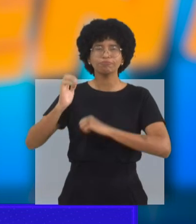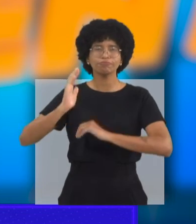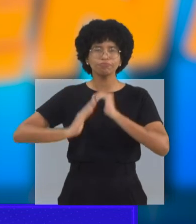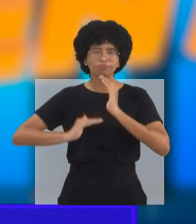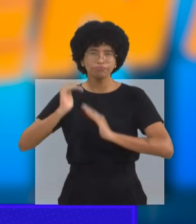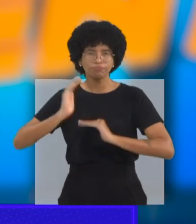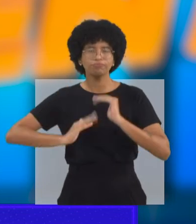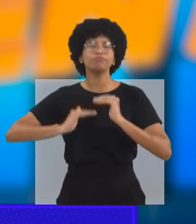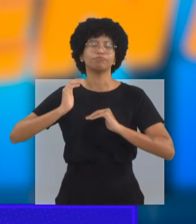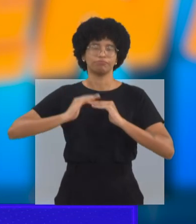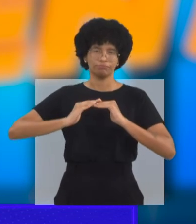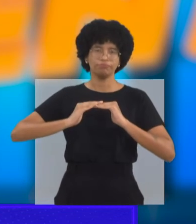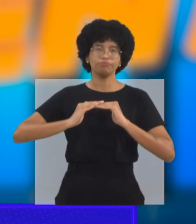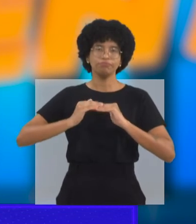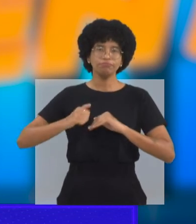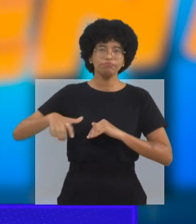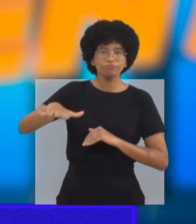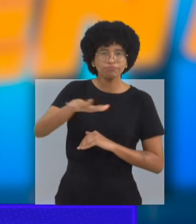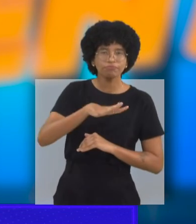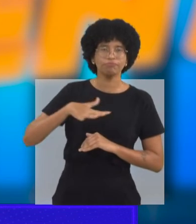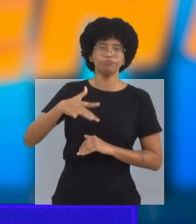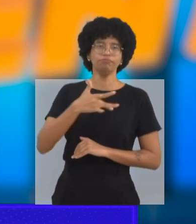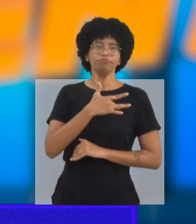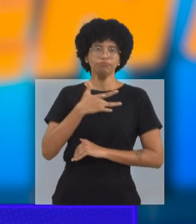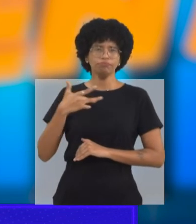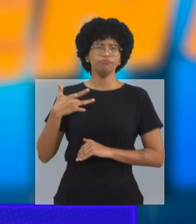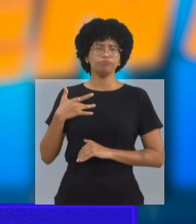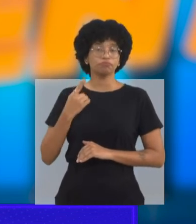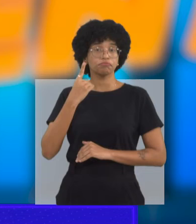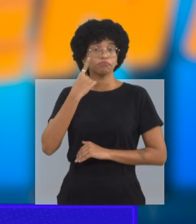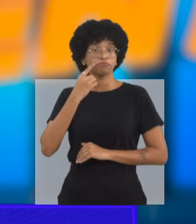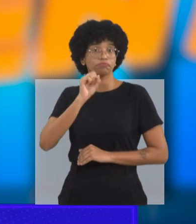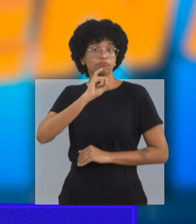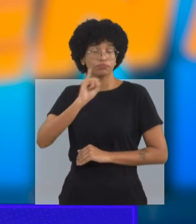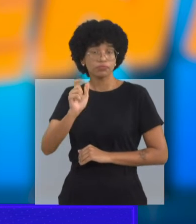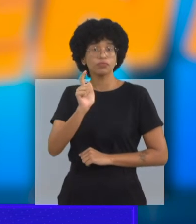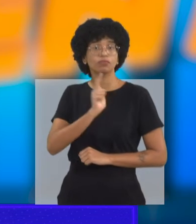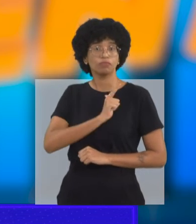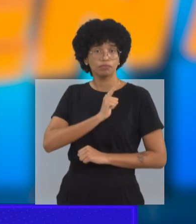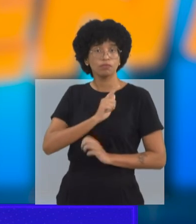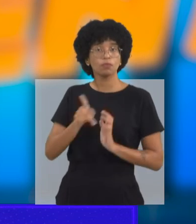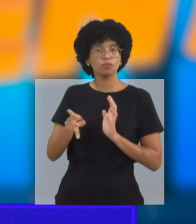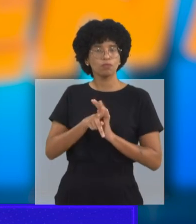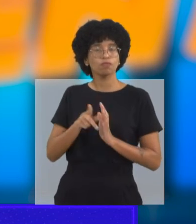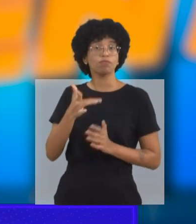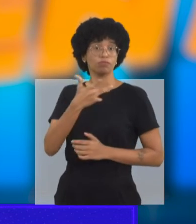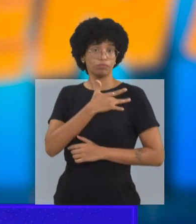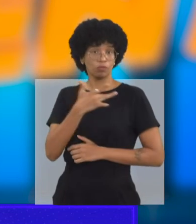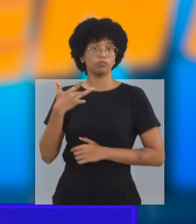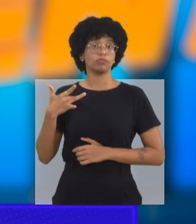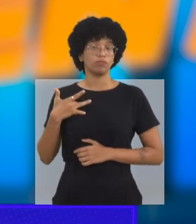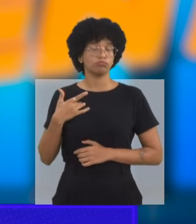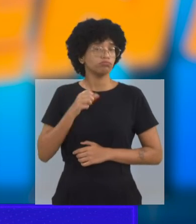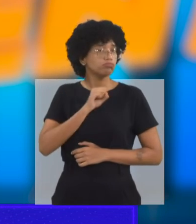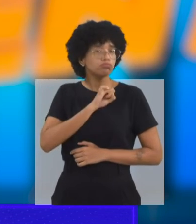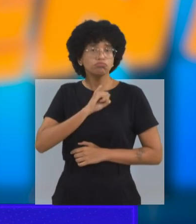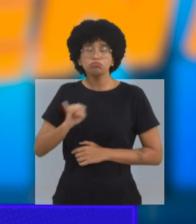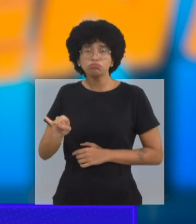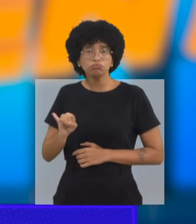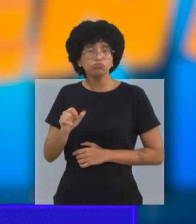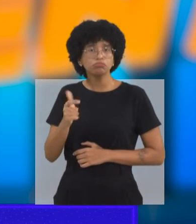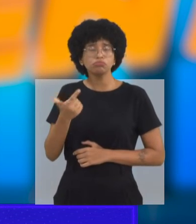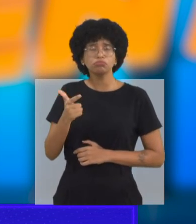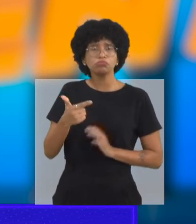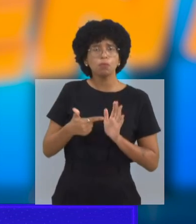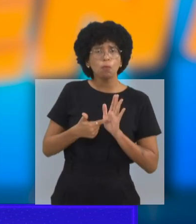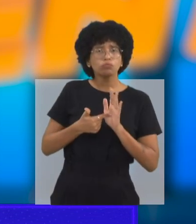Procure um especialista na área de saúde pra ver se a sua criança realmente é uma criança saudável. Se não for se apresentar